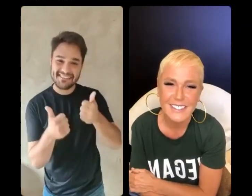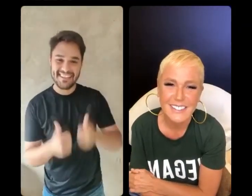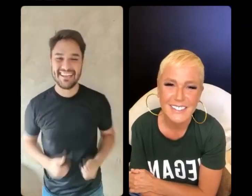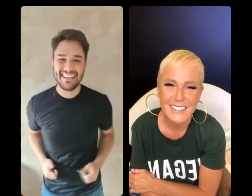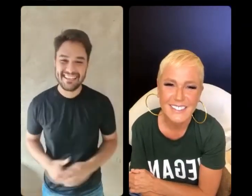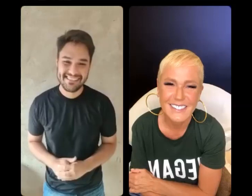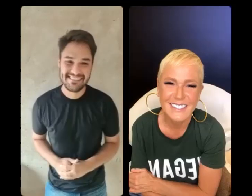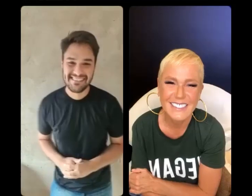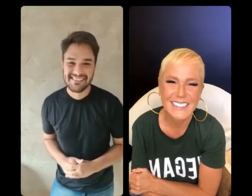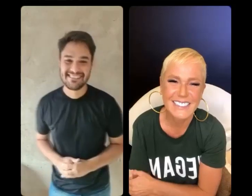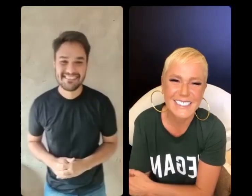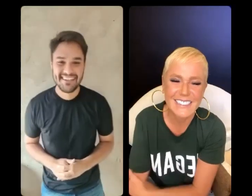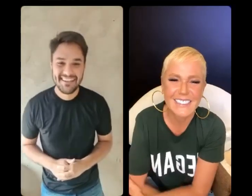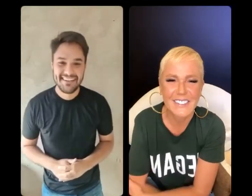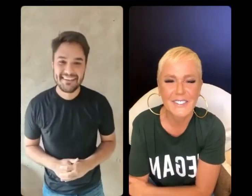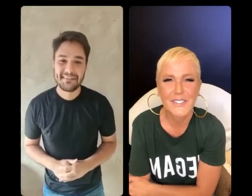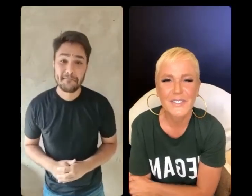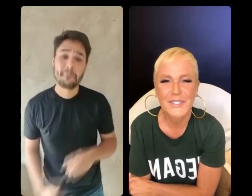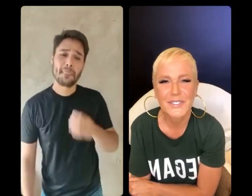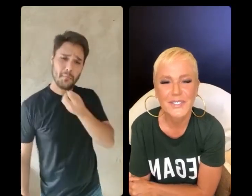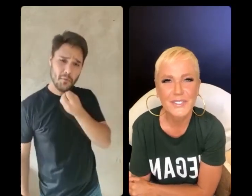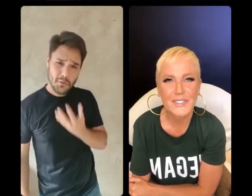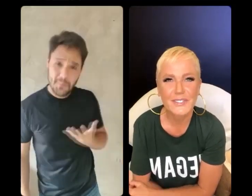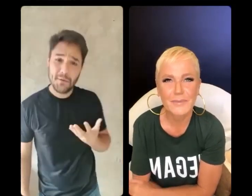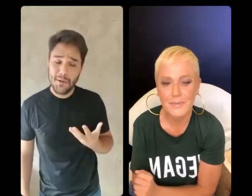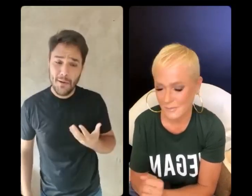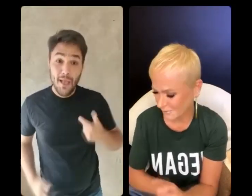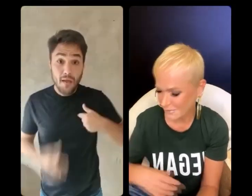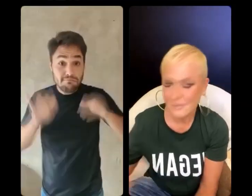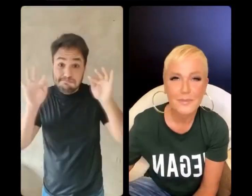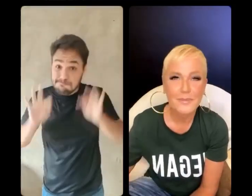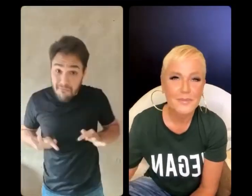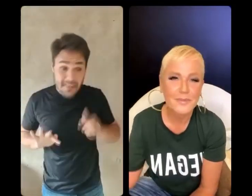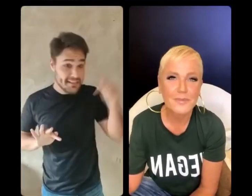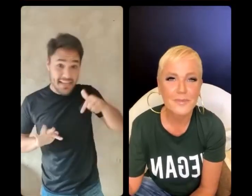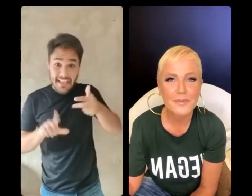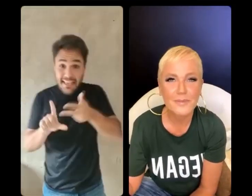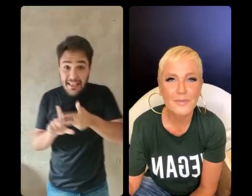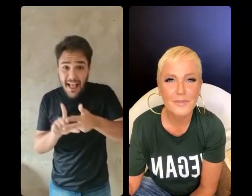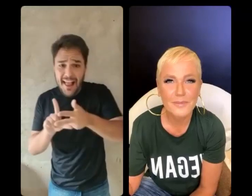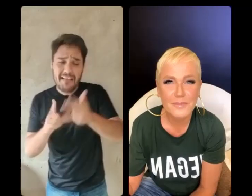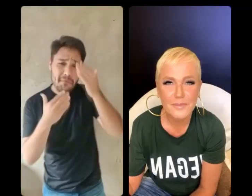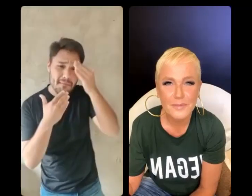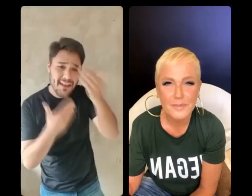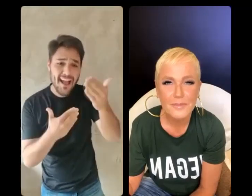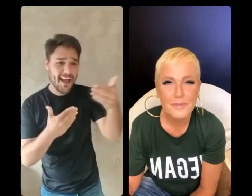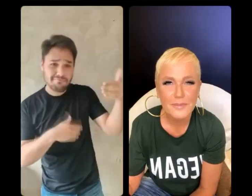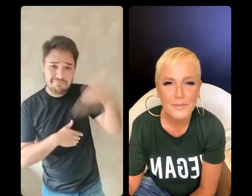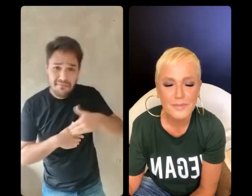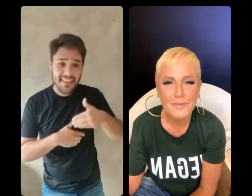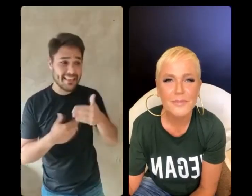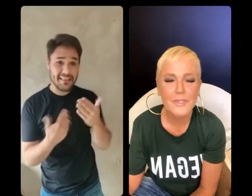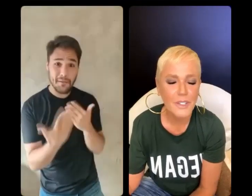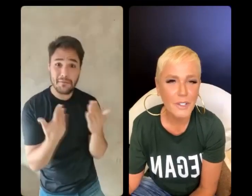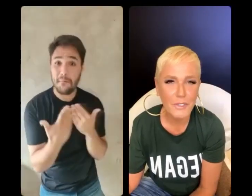De nada! É, muito bom, cara! Nossa, eu tô super feliz de ter essa live, viu? Obrigado por dar a oportunidade de a gente bater esse papo!